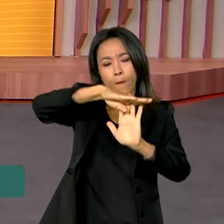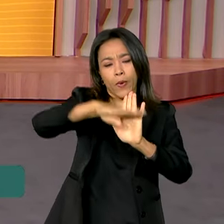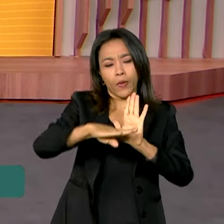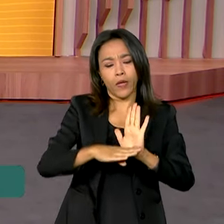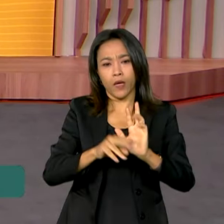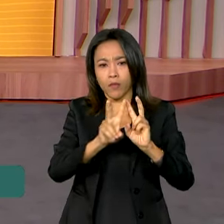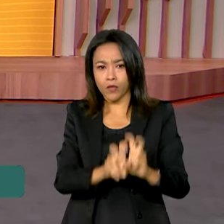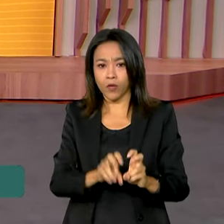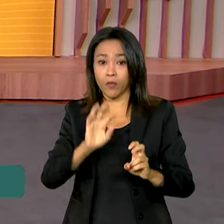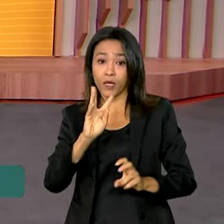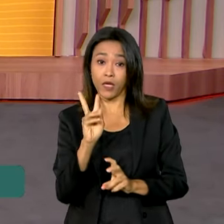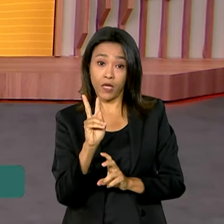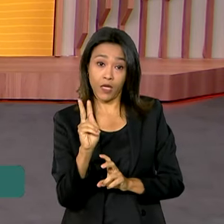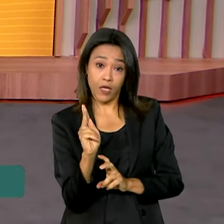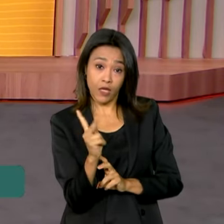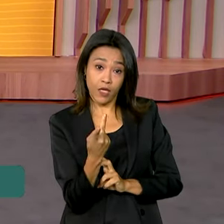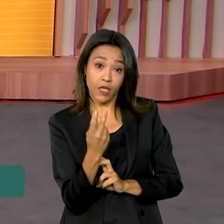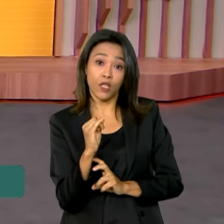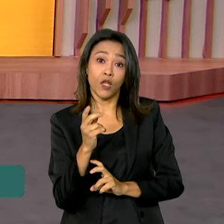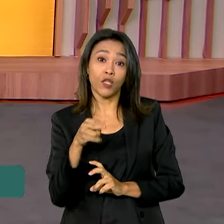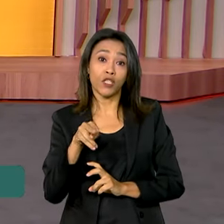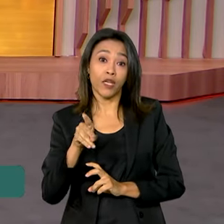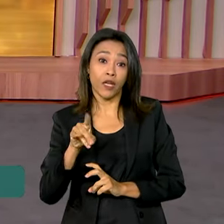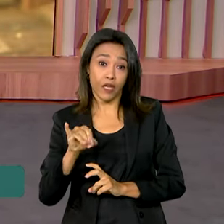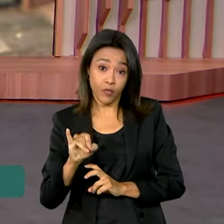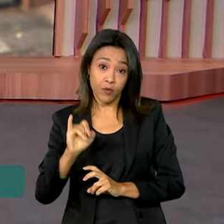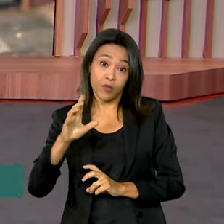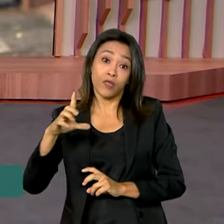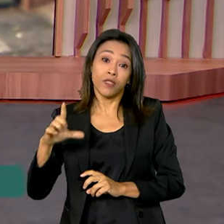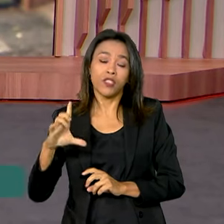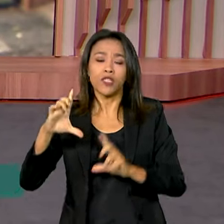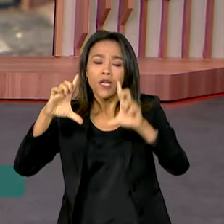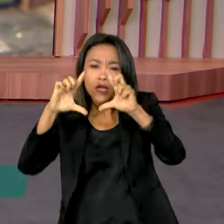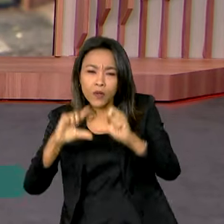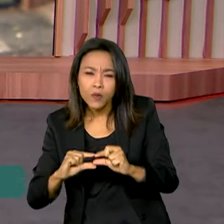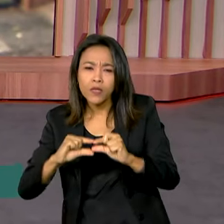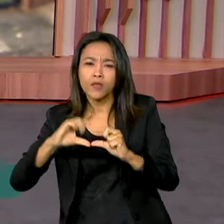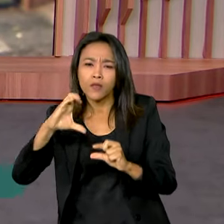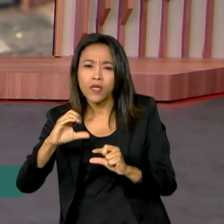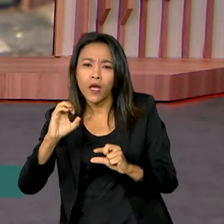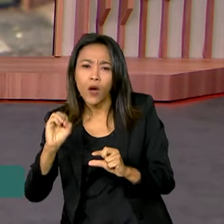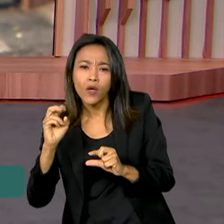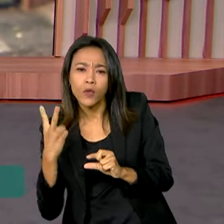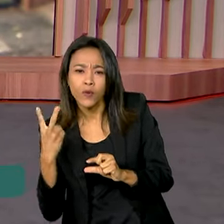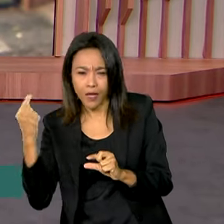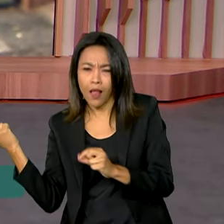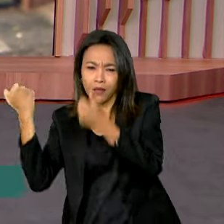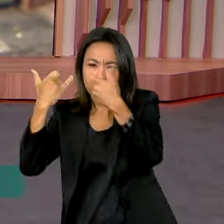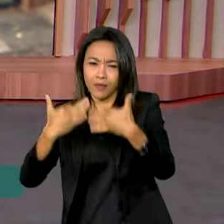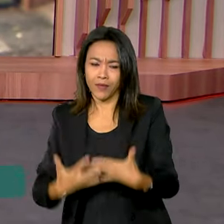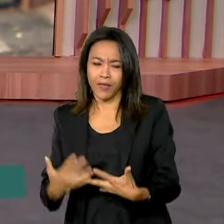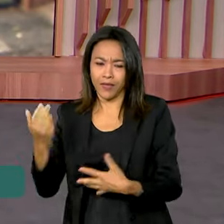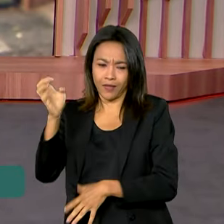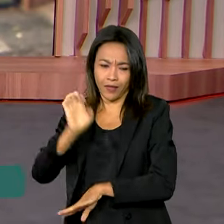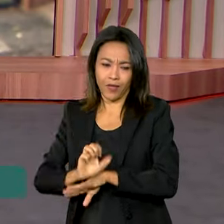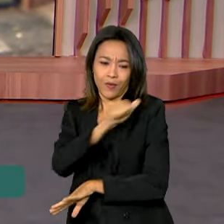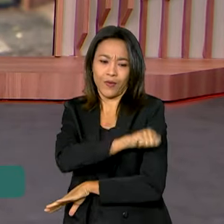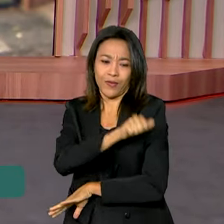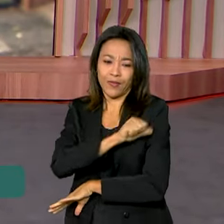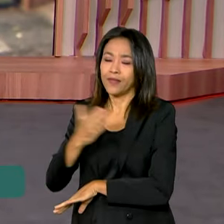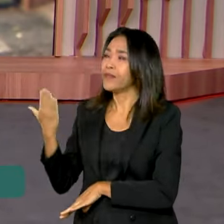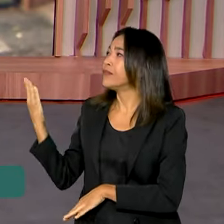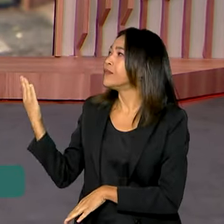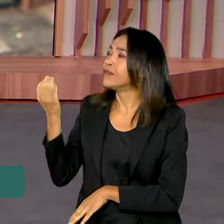Hidrogênio de Baixa Emissão de Carbono. Do Rio de Janeiro, Alessandra Lago tem as informações para a gente. Bom dia, Alessandra.